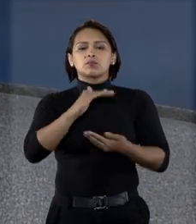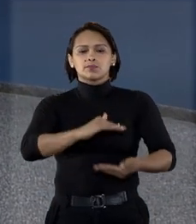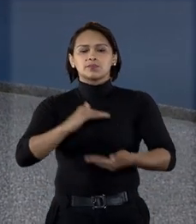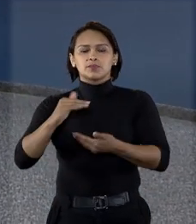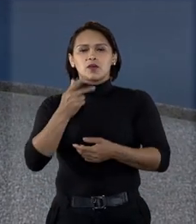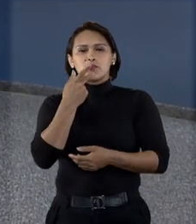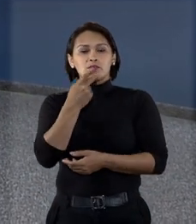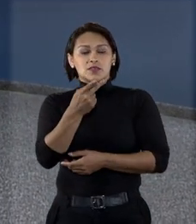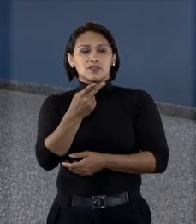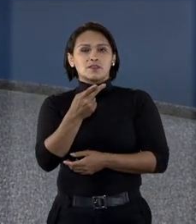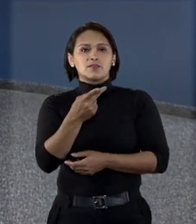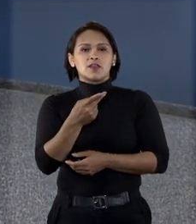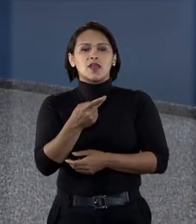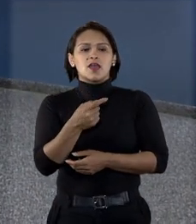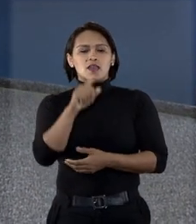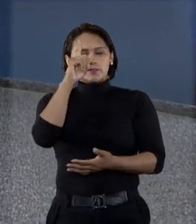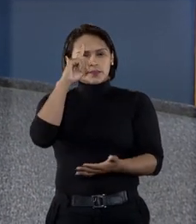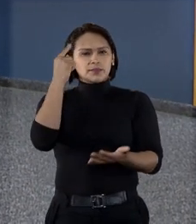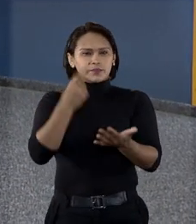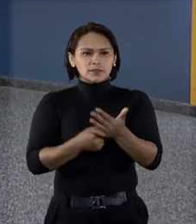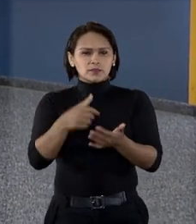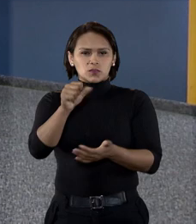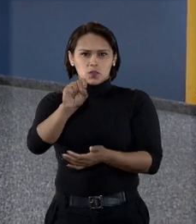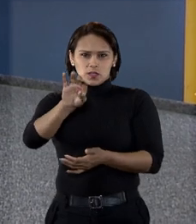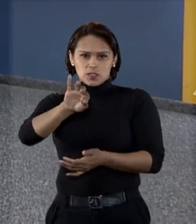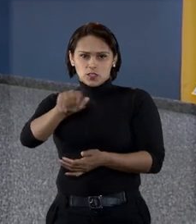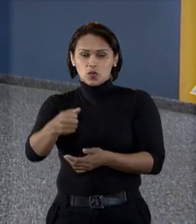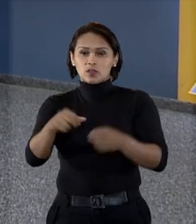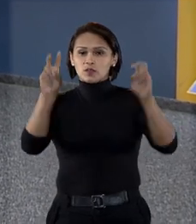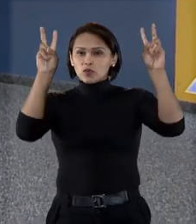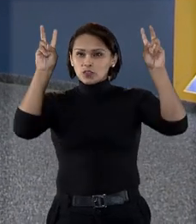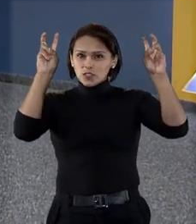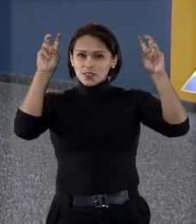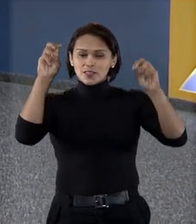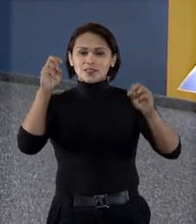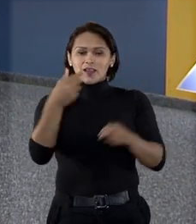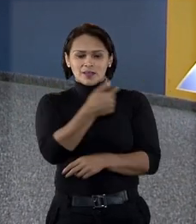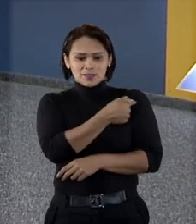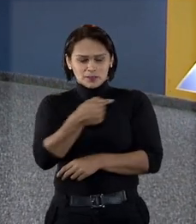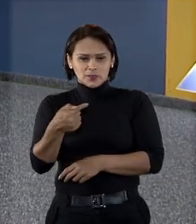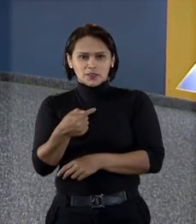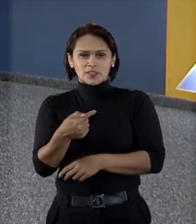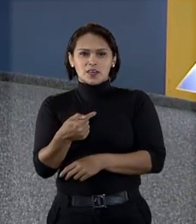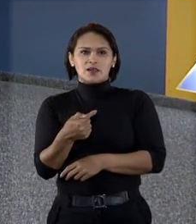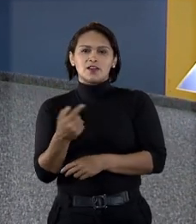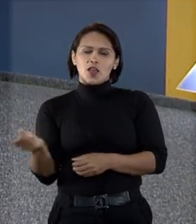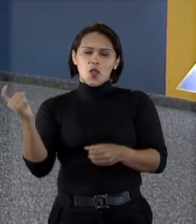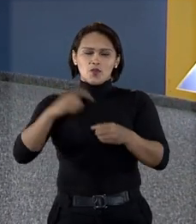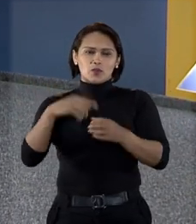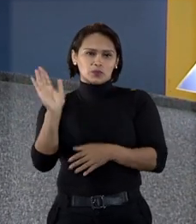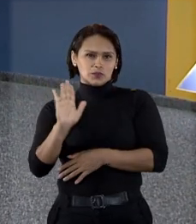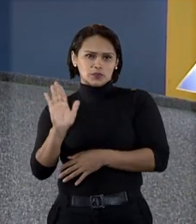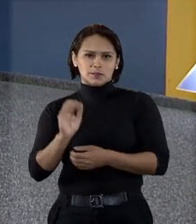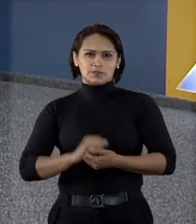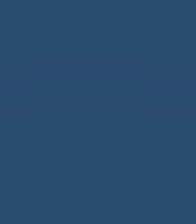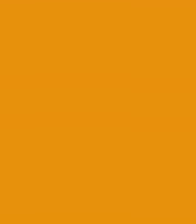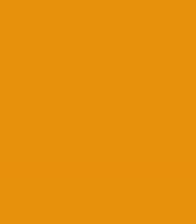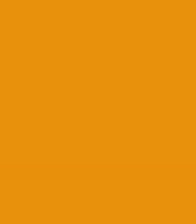próximo bloco você vai ver as decisões do STJ que foram destaques na última semana. Eu volto já.